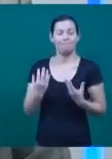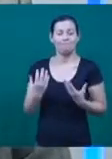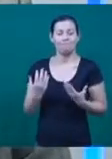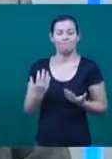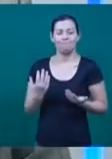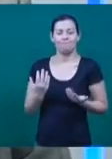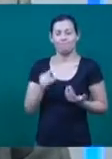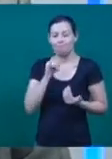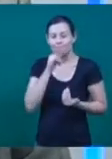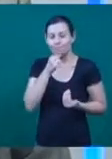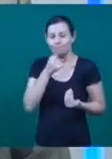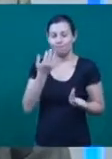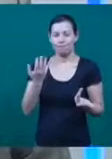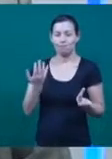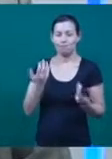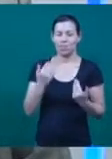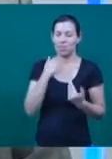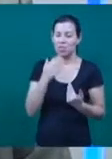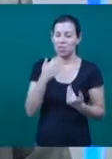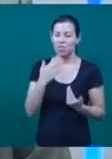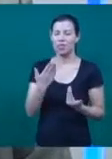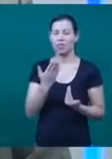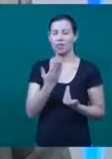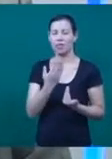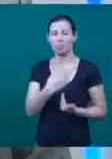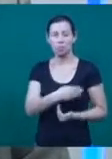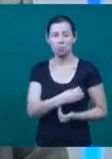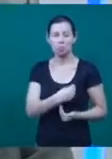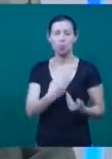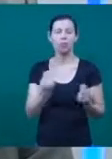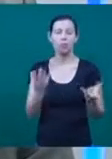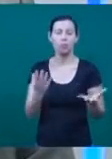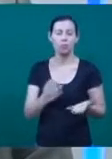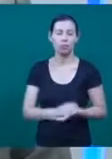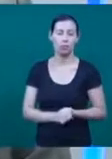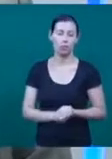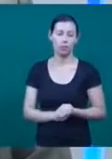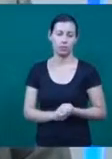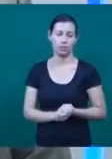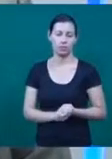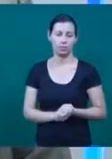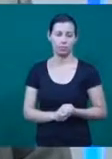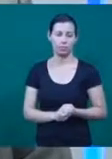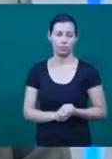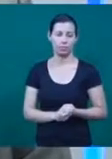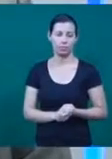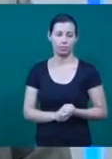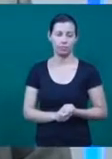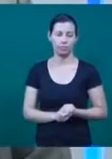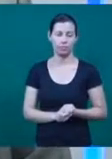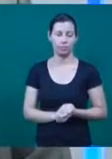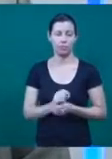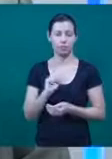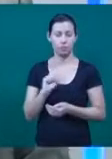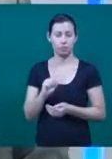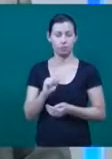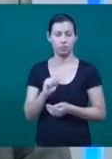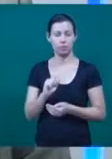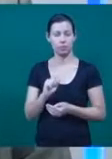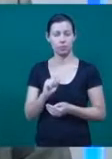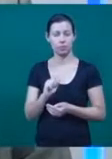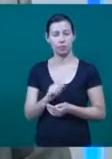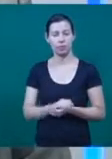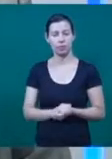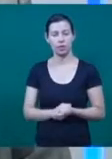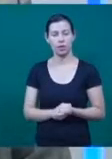gera até uma certa melancolia. E, acompanhado a isso, nas primeiras semanas a gente tem o blues corporal. O blues vem